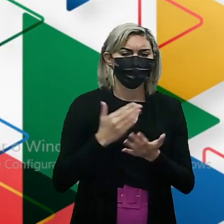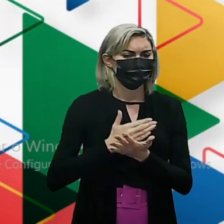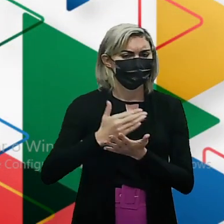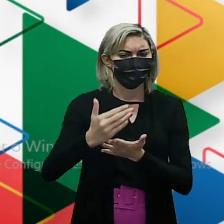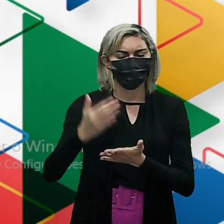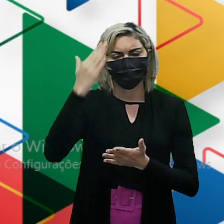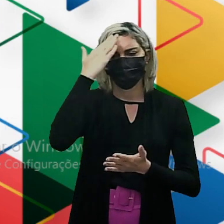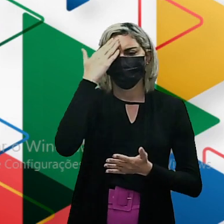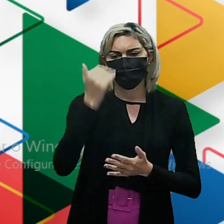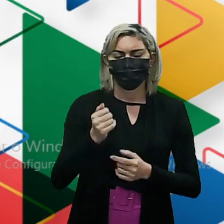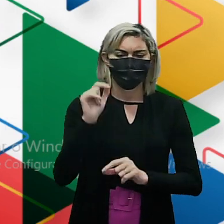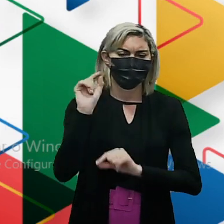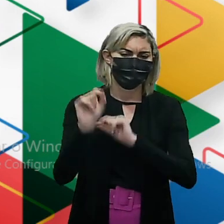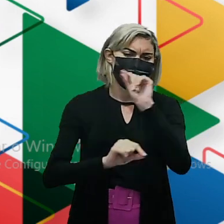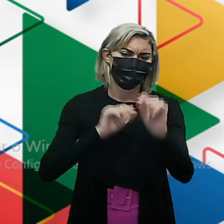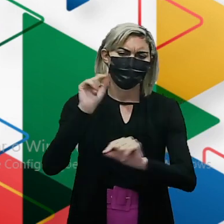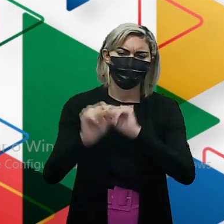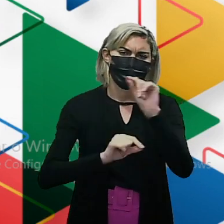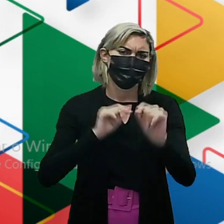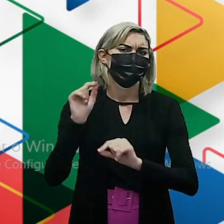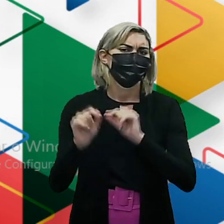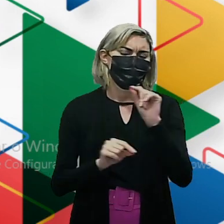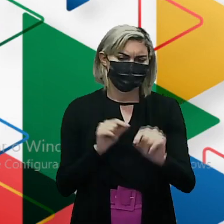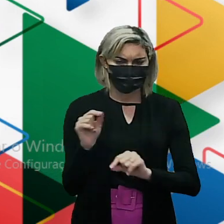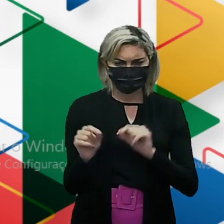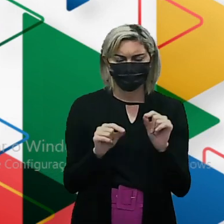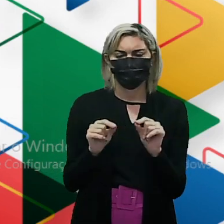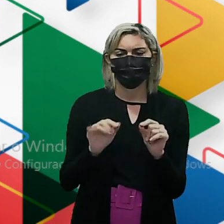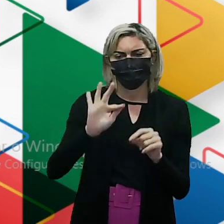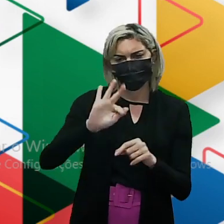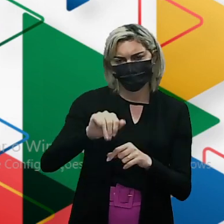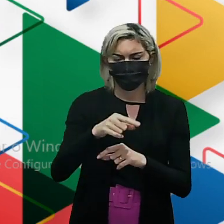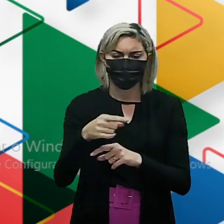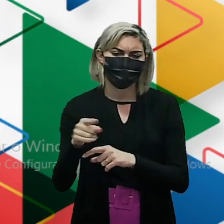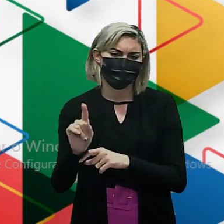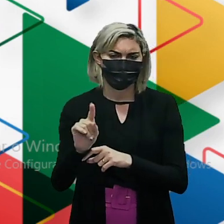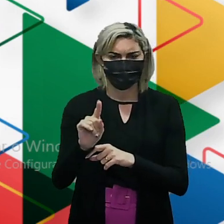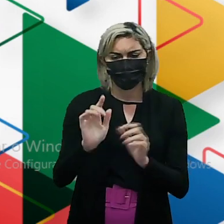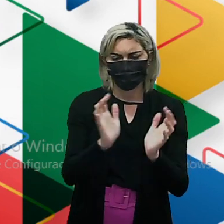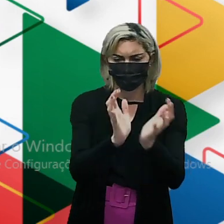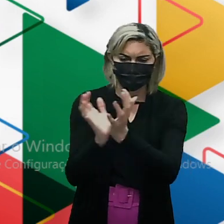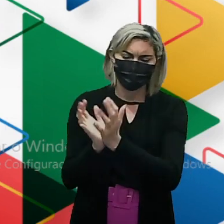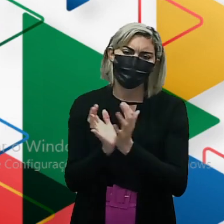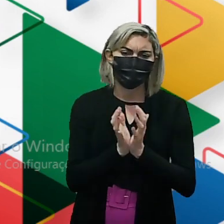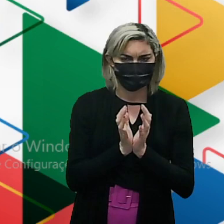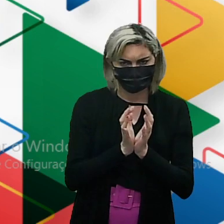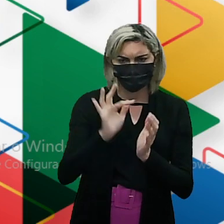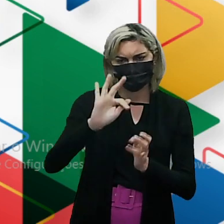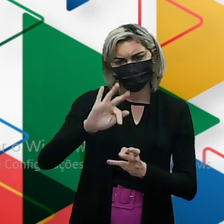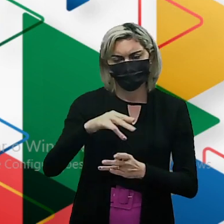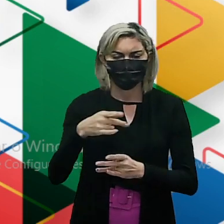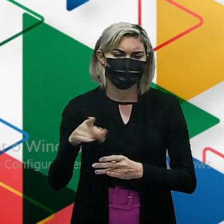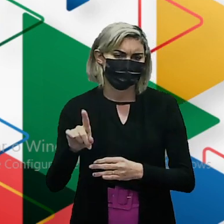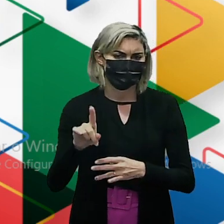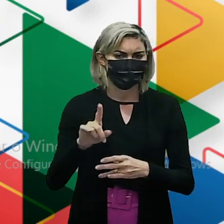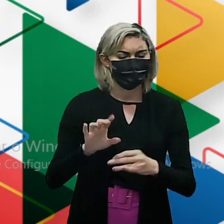Sabendo o que são de fato Essas funções Esses grupos funcionais